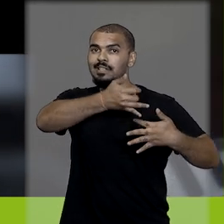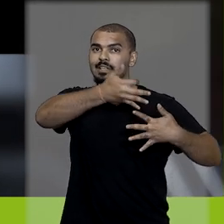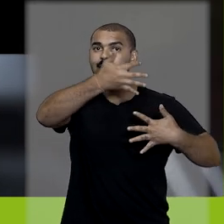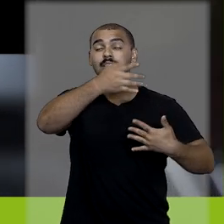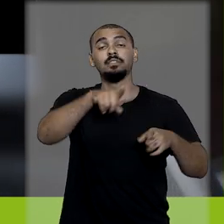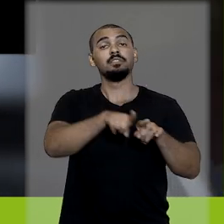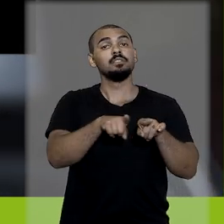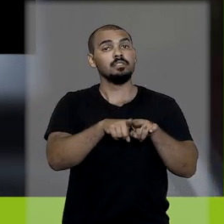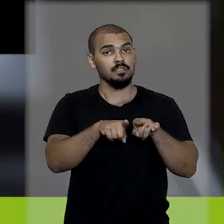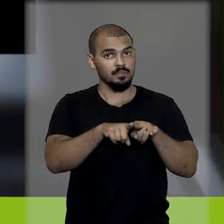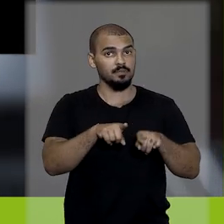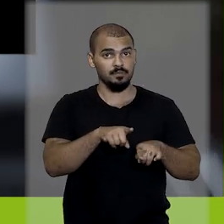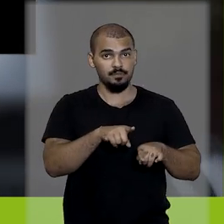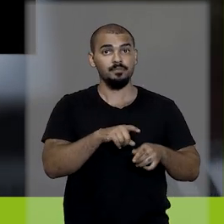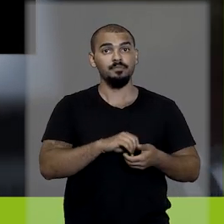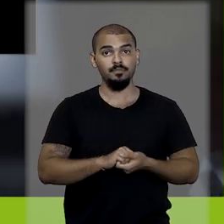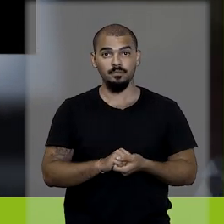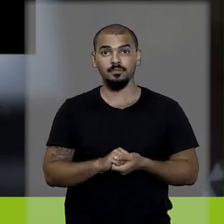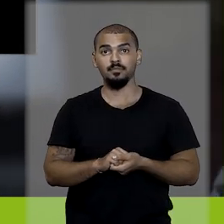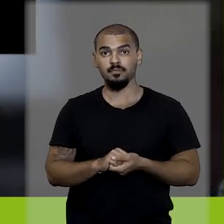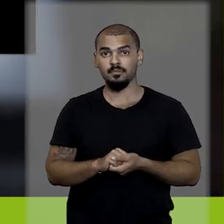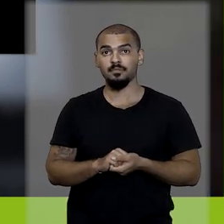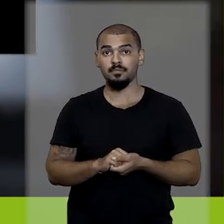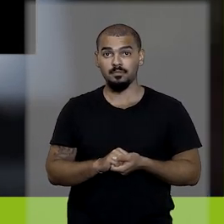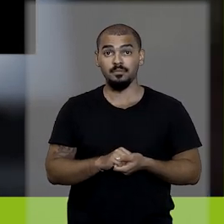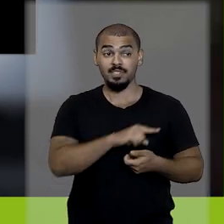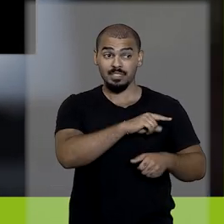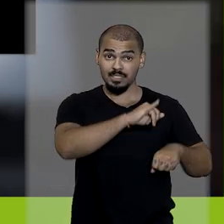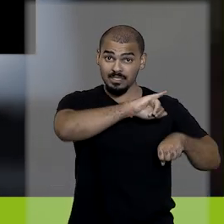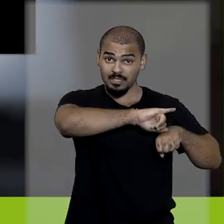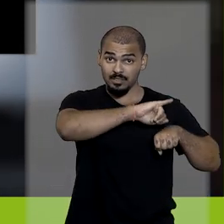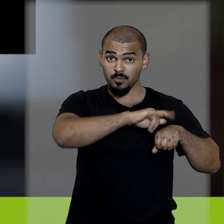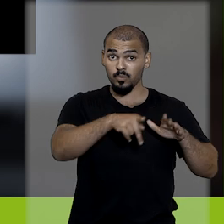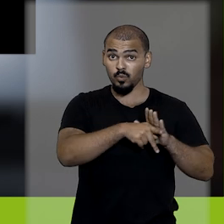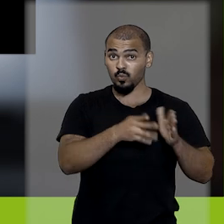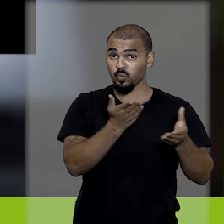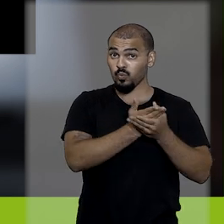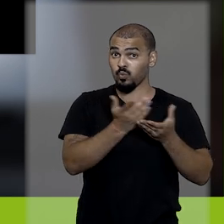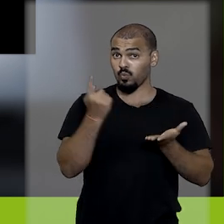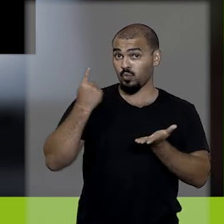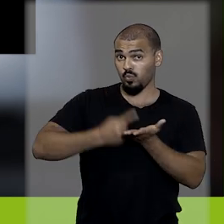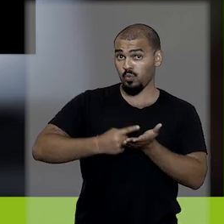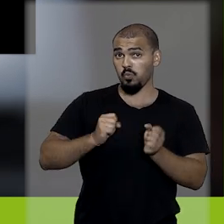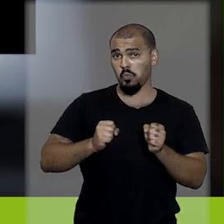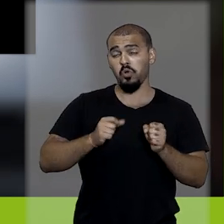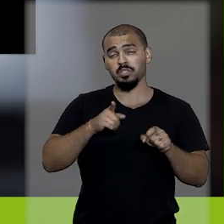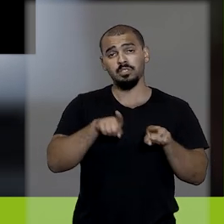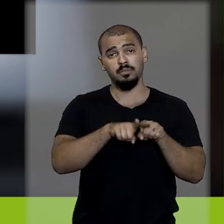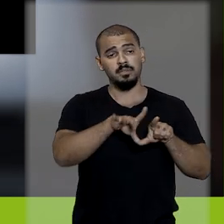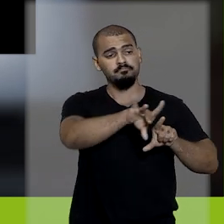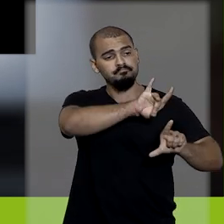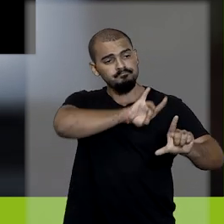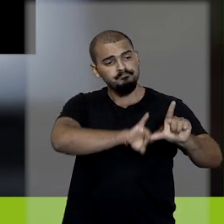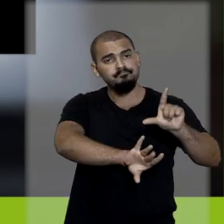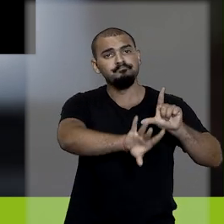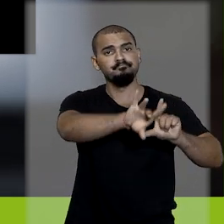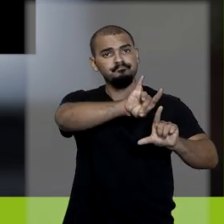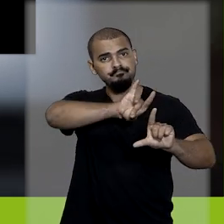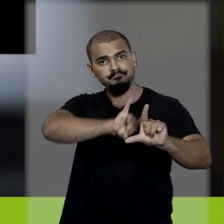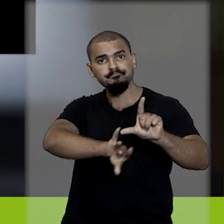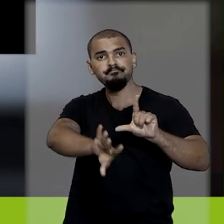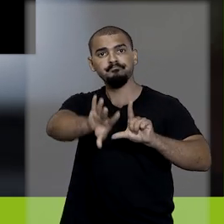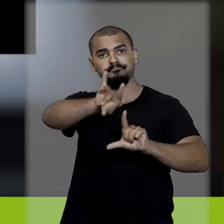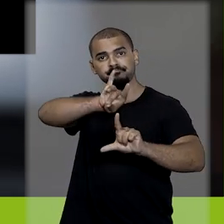cascata, a unidade destinatária de um processo com retorno programado pode enviá-lo para outras unidades,